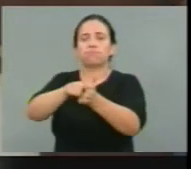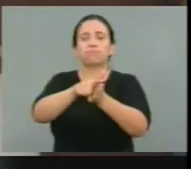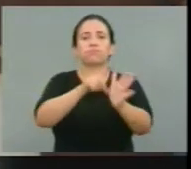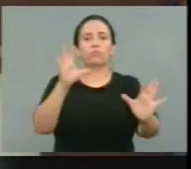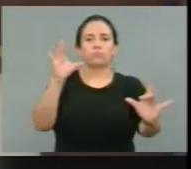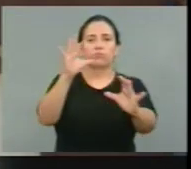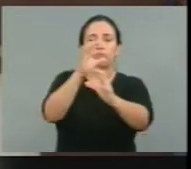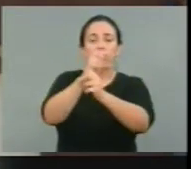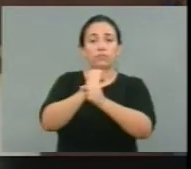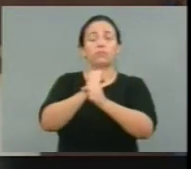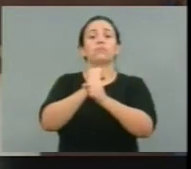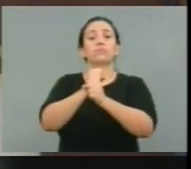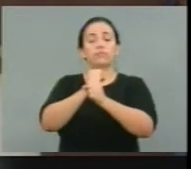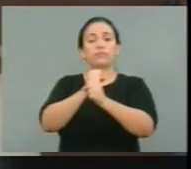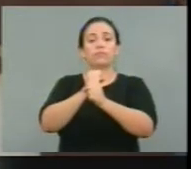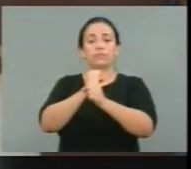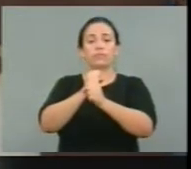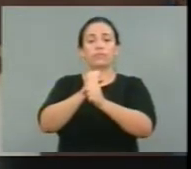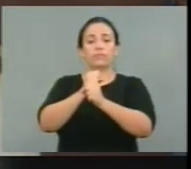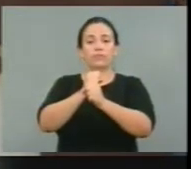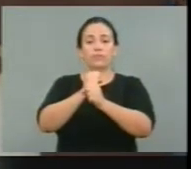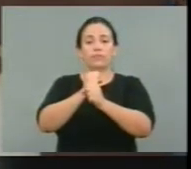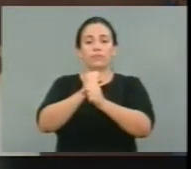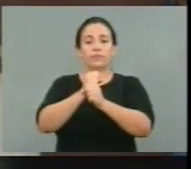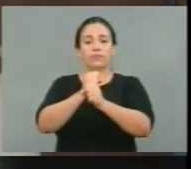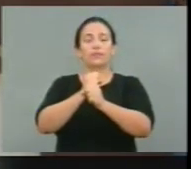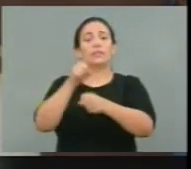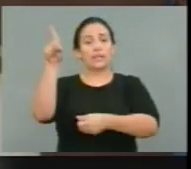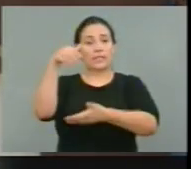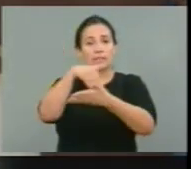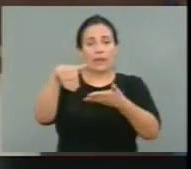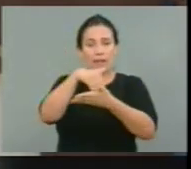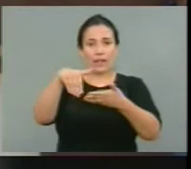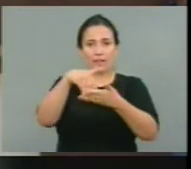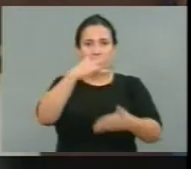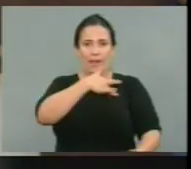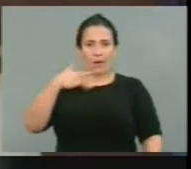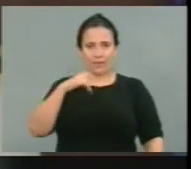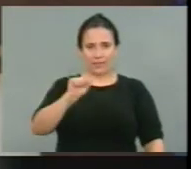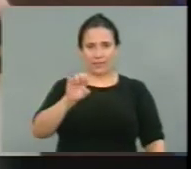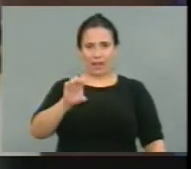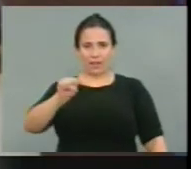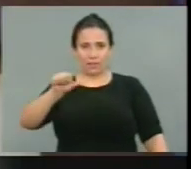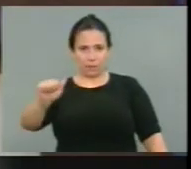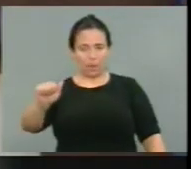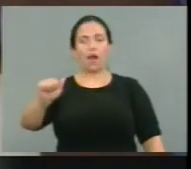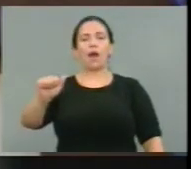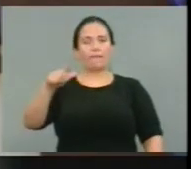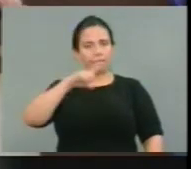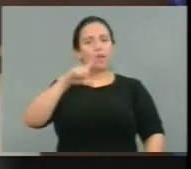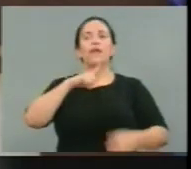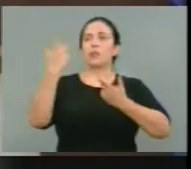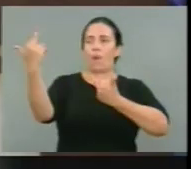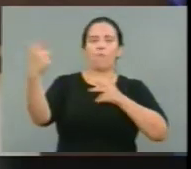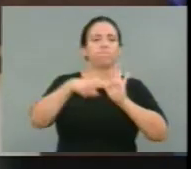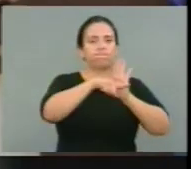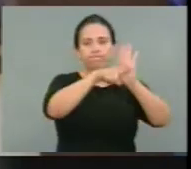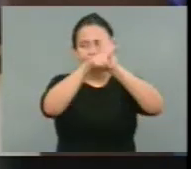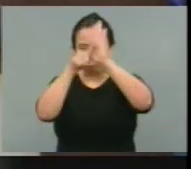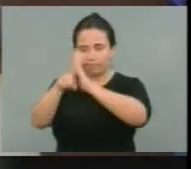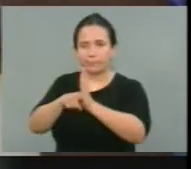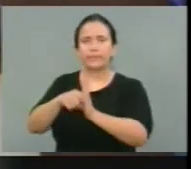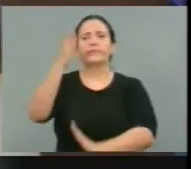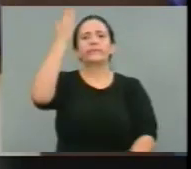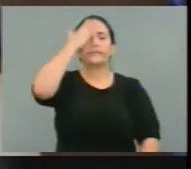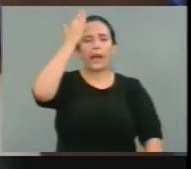coordenadoria de epidemiologia da Secretaria de Saúde. Ou seja, nós sabemos onde cada um desses